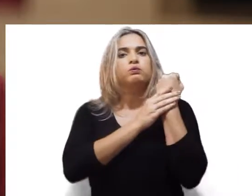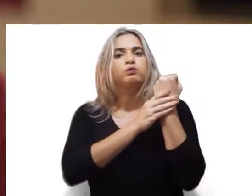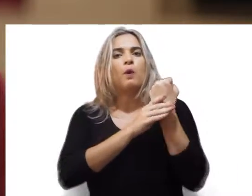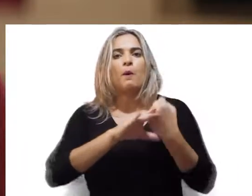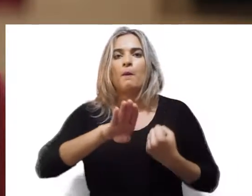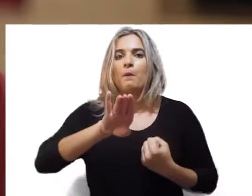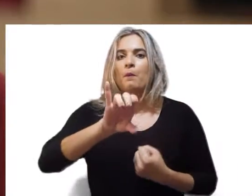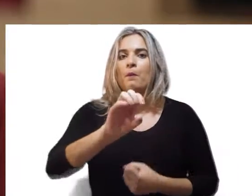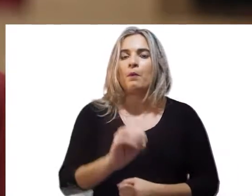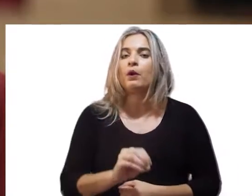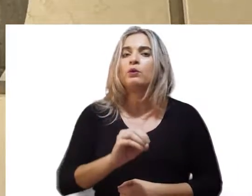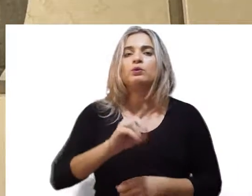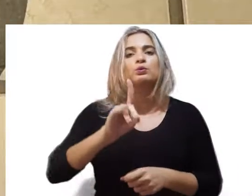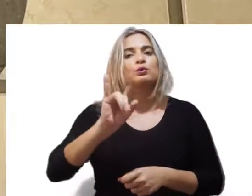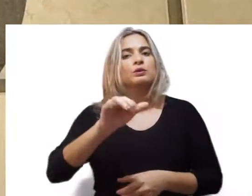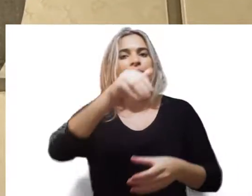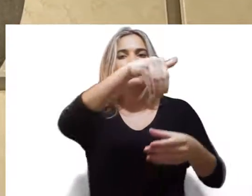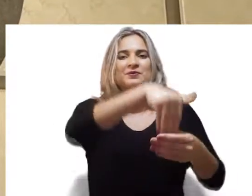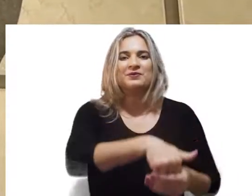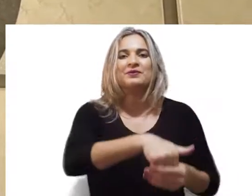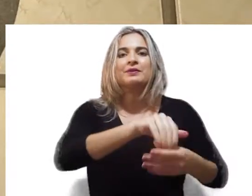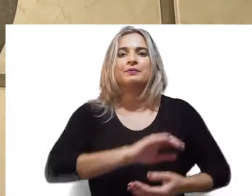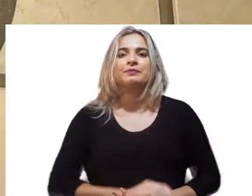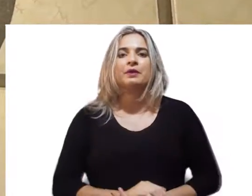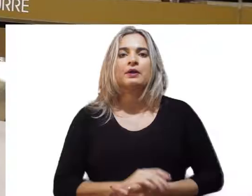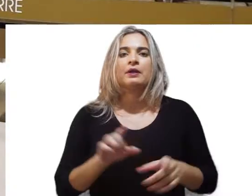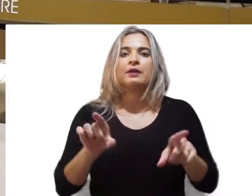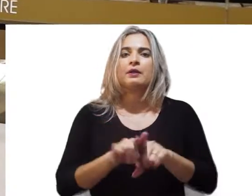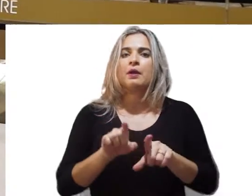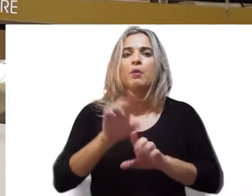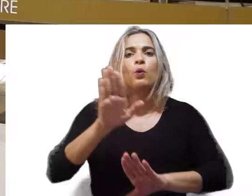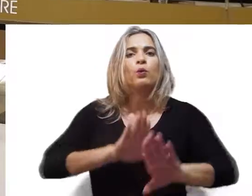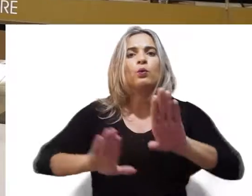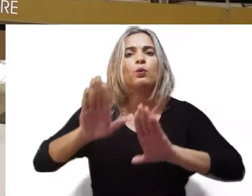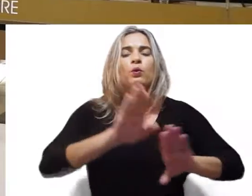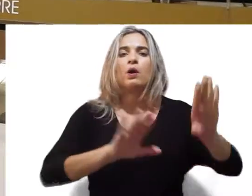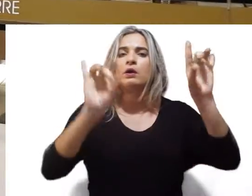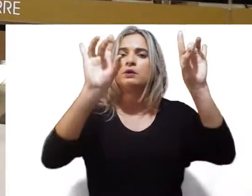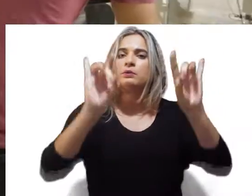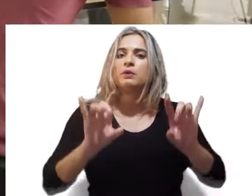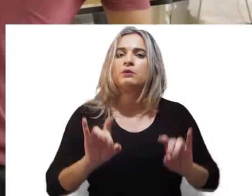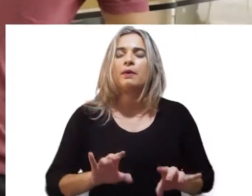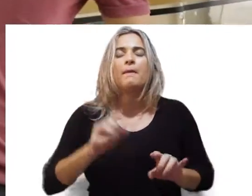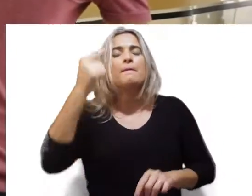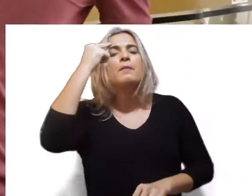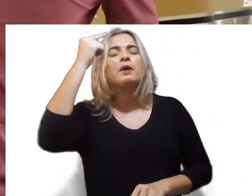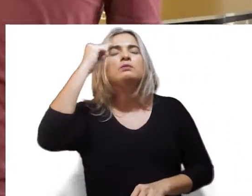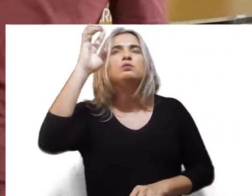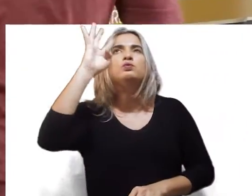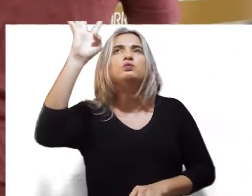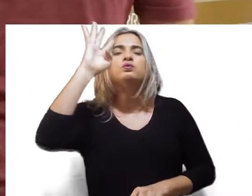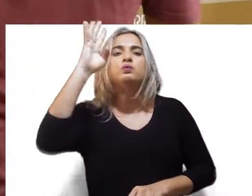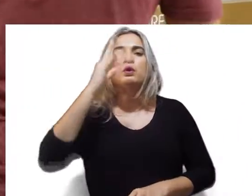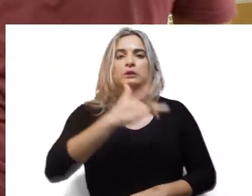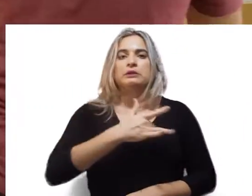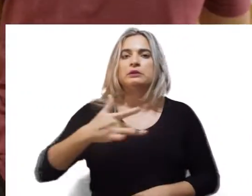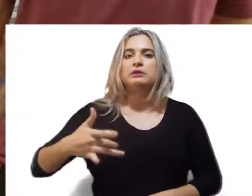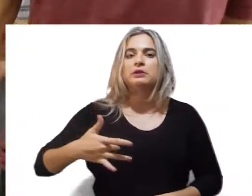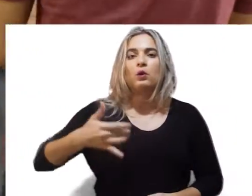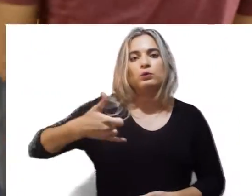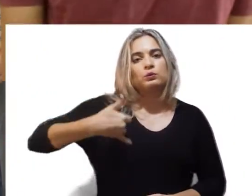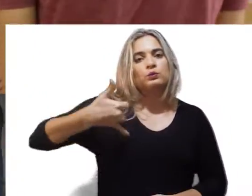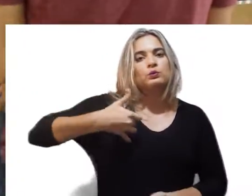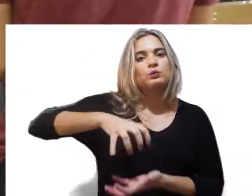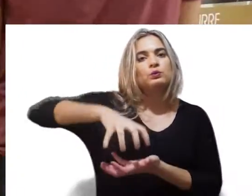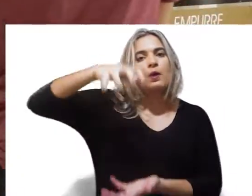biossegurança no dia da eleição. E vai ver também os cuidados especiais adotados pela justiça eleitoral pensando em preservar a saúde